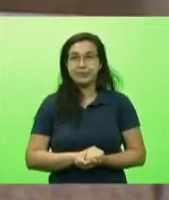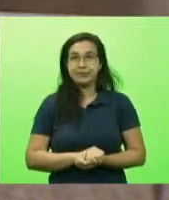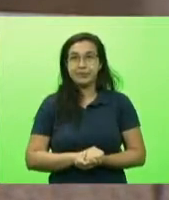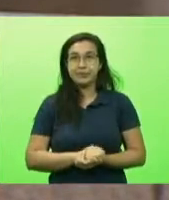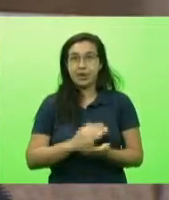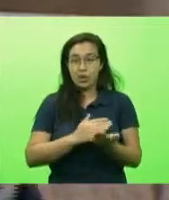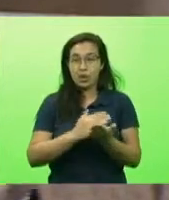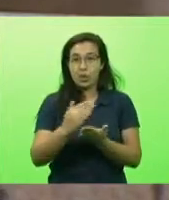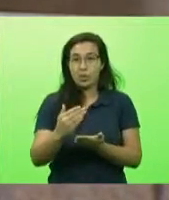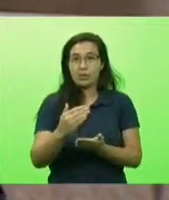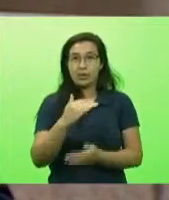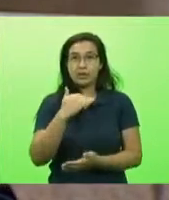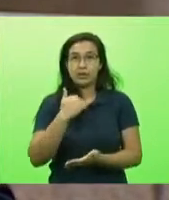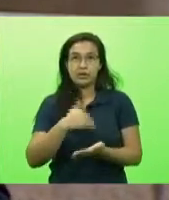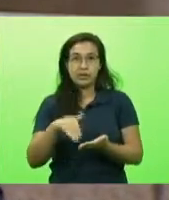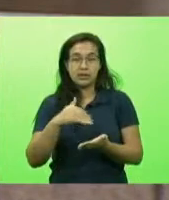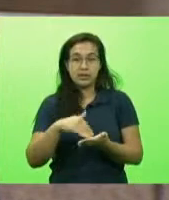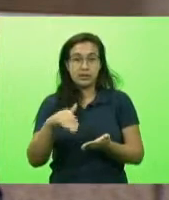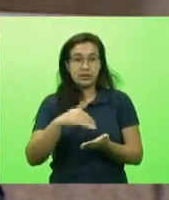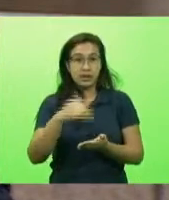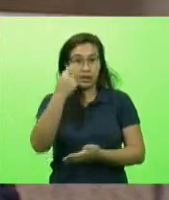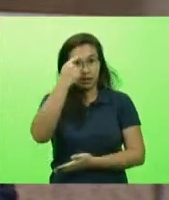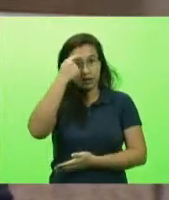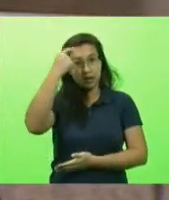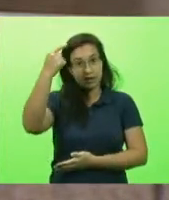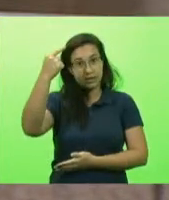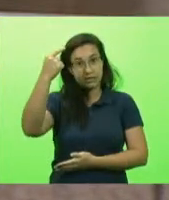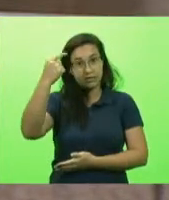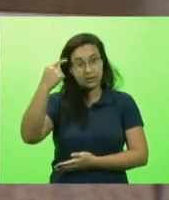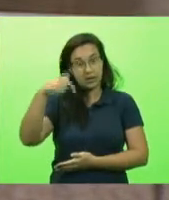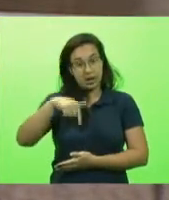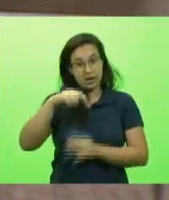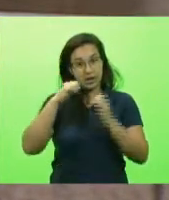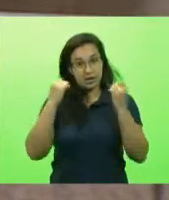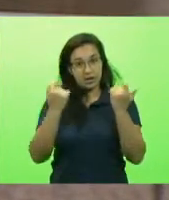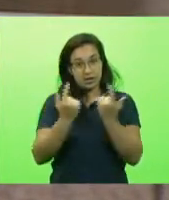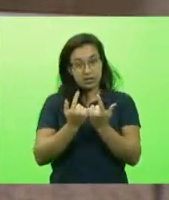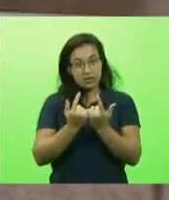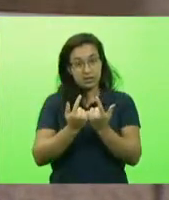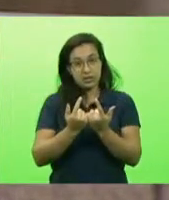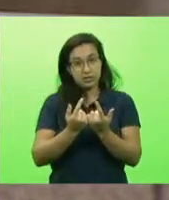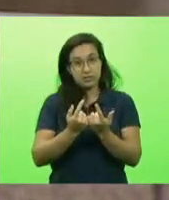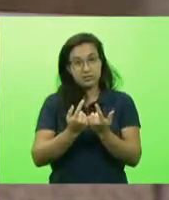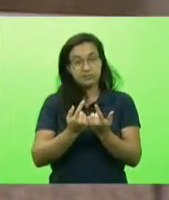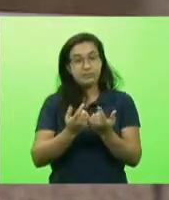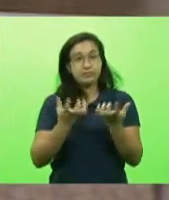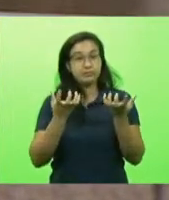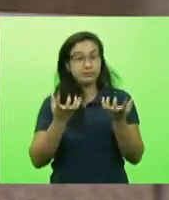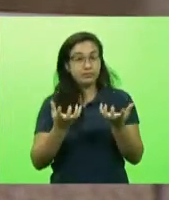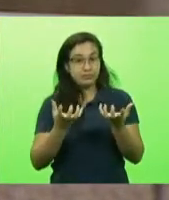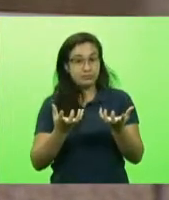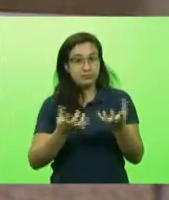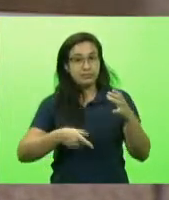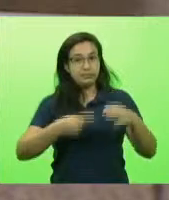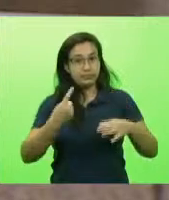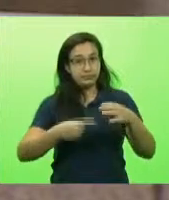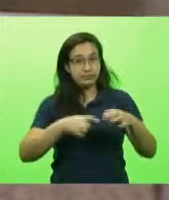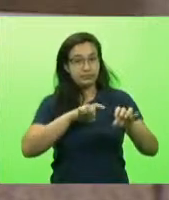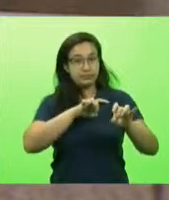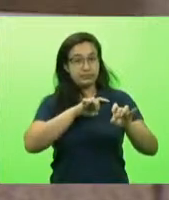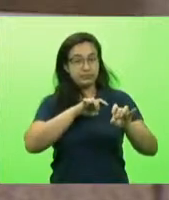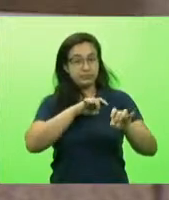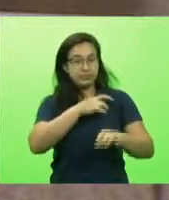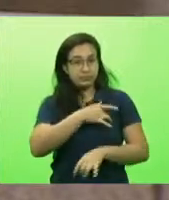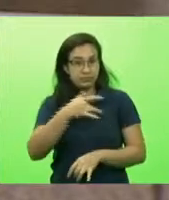de relembrar que a gente tentou aqui uma caminhada inclusive com a secretaria digo com a comissão de saúde da qual